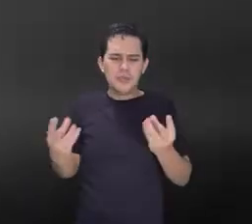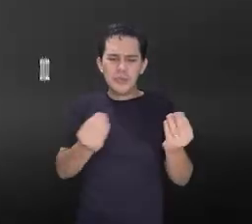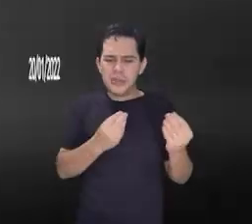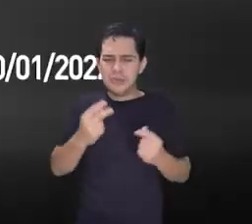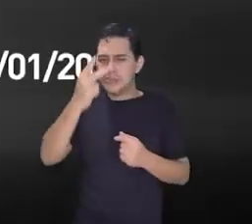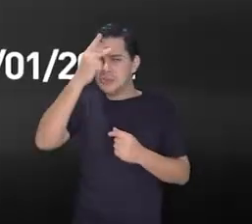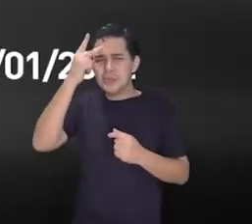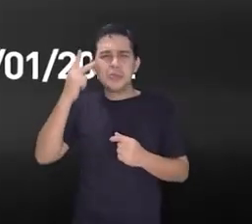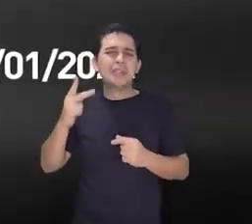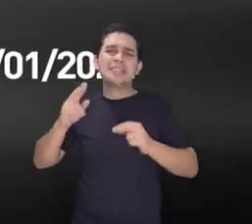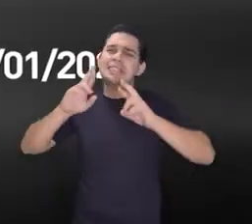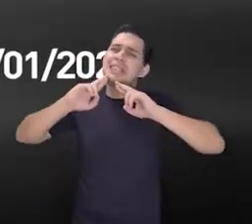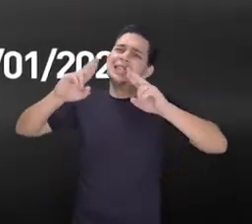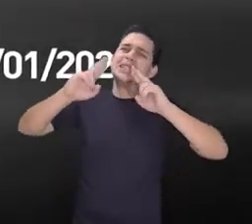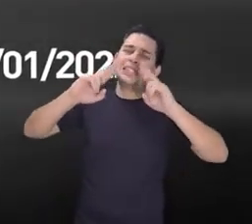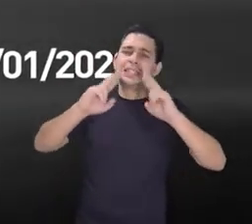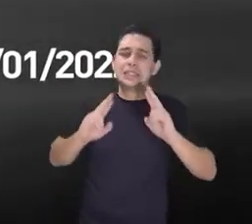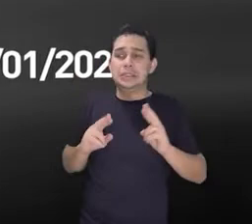moradores de Saquarema,